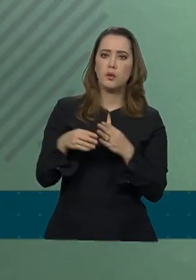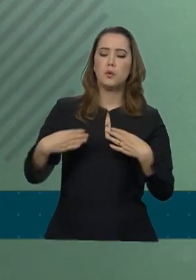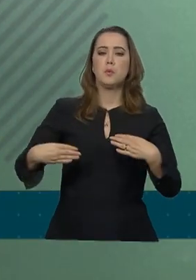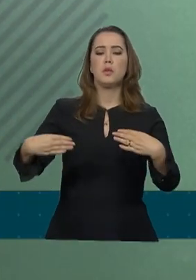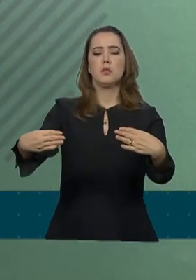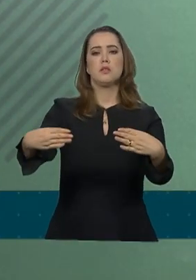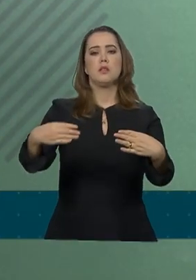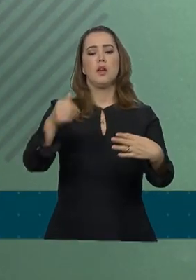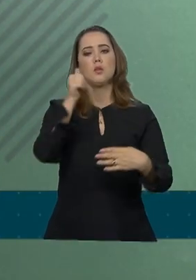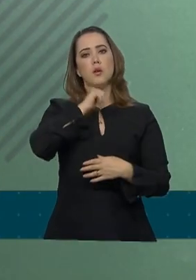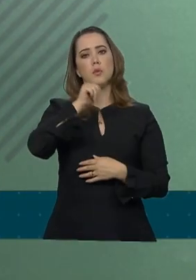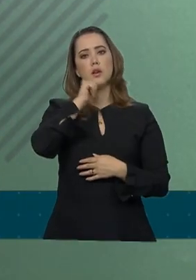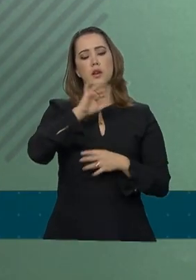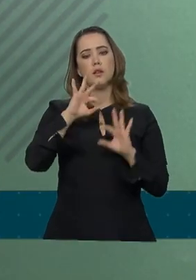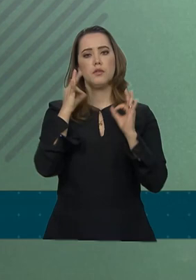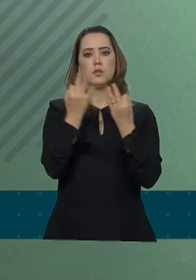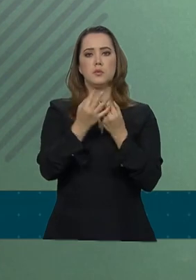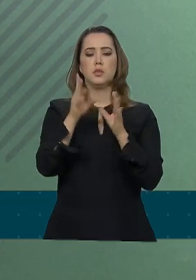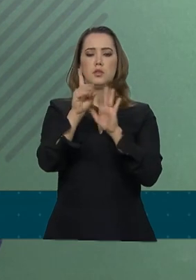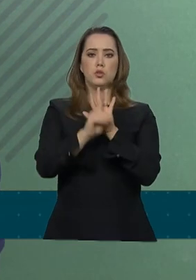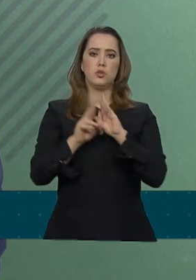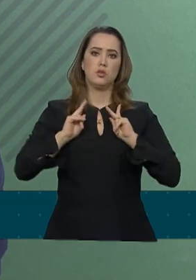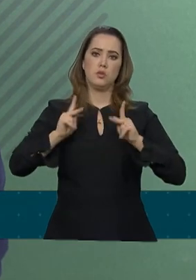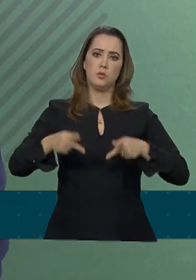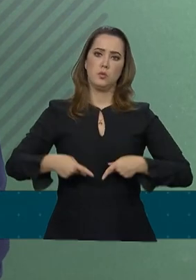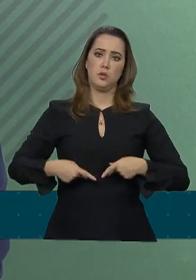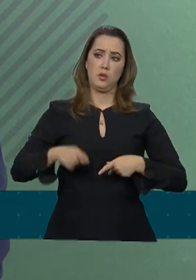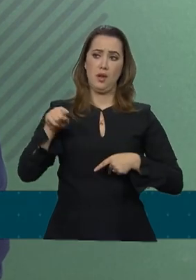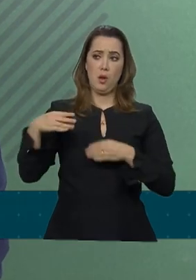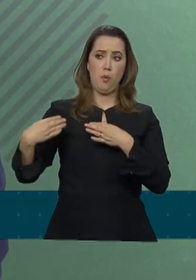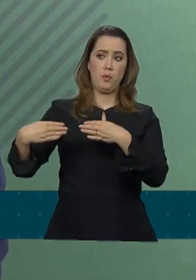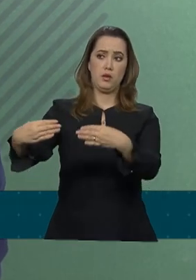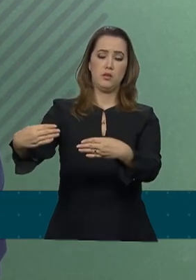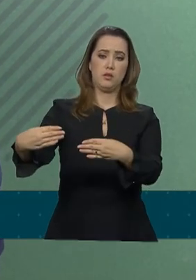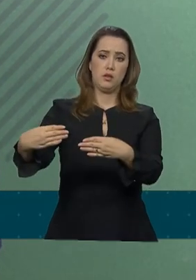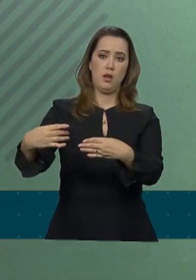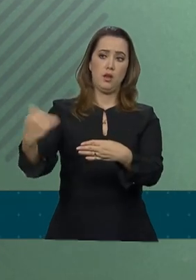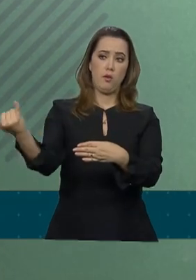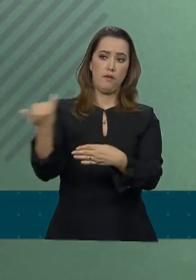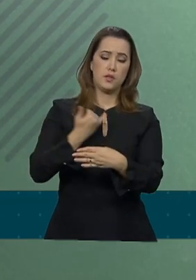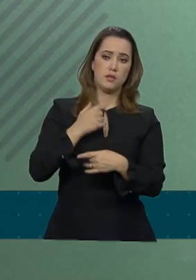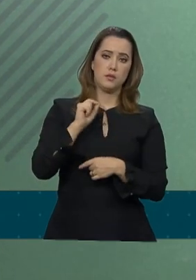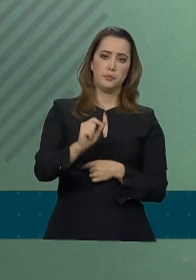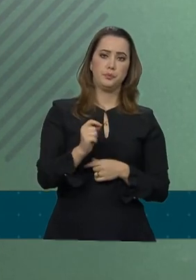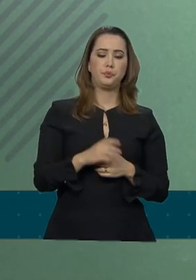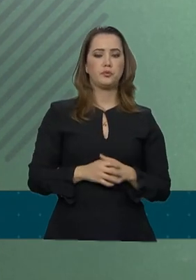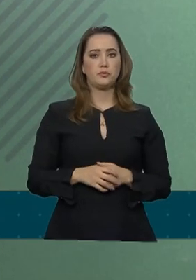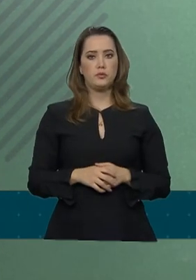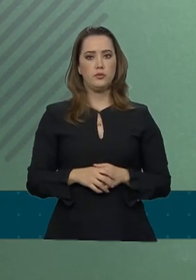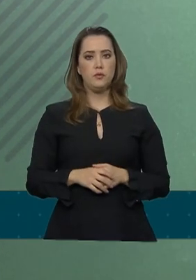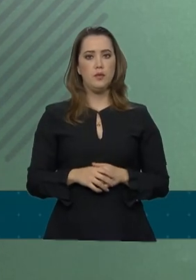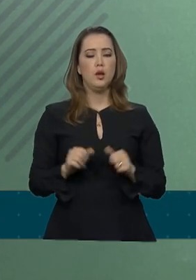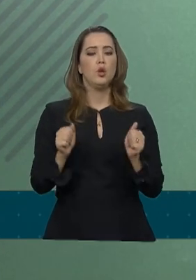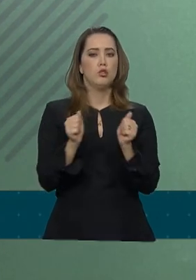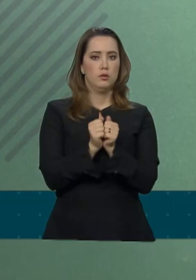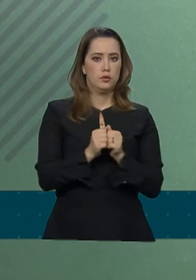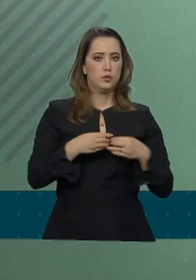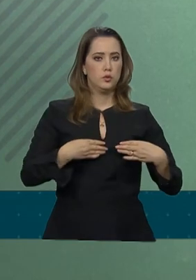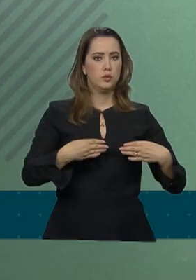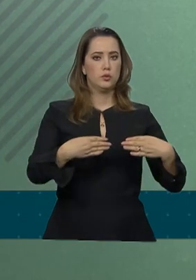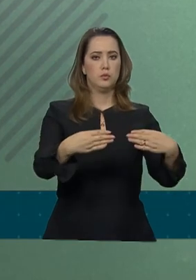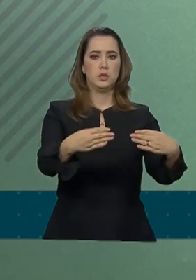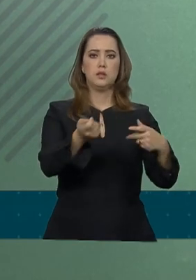Mulher, da Família e dos Direitos Humanos, e eles nos avançaram o seguinte. Em tratativas com o Ministério